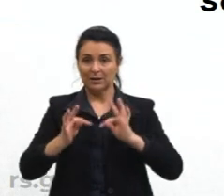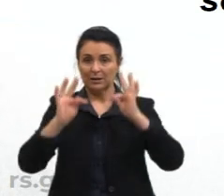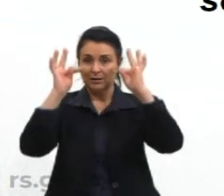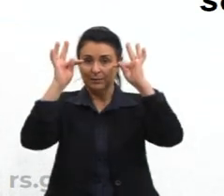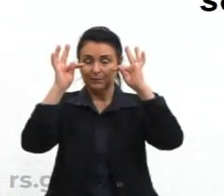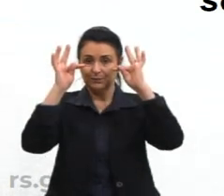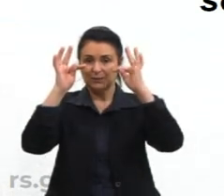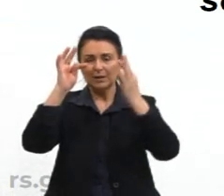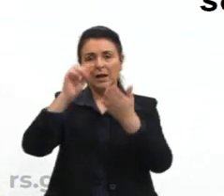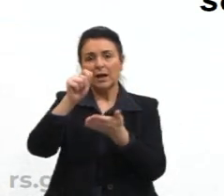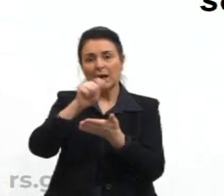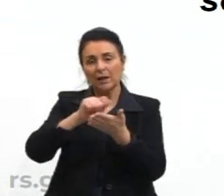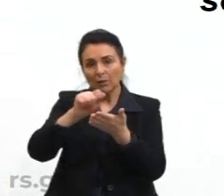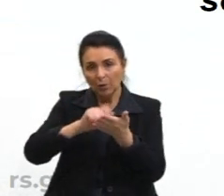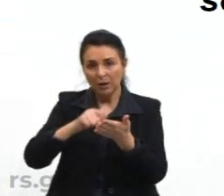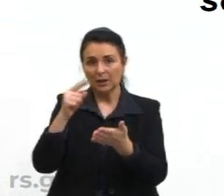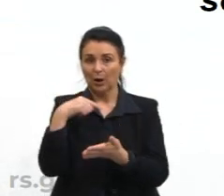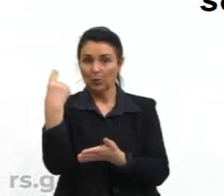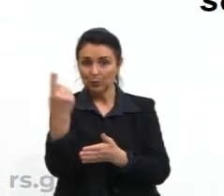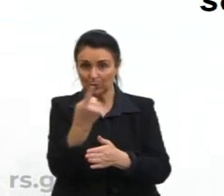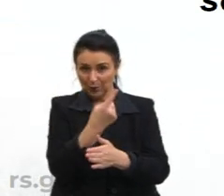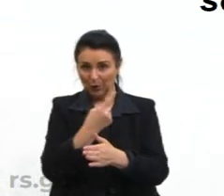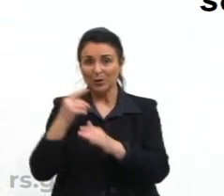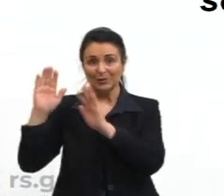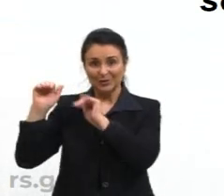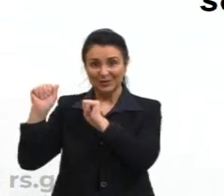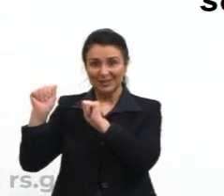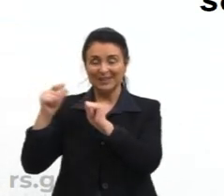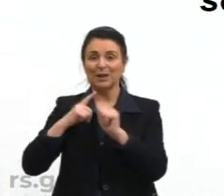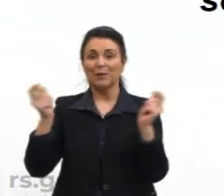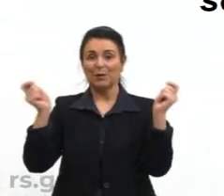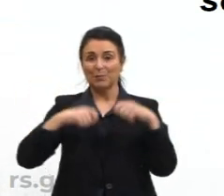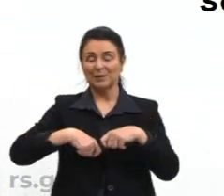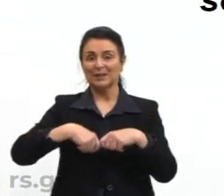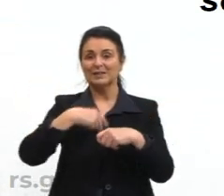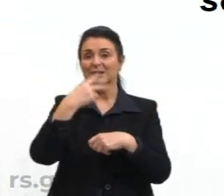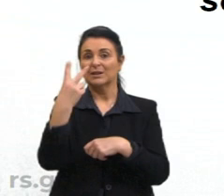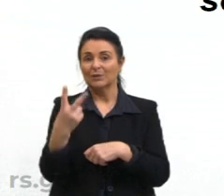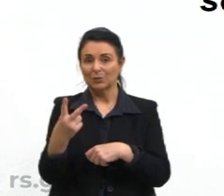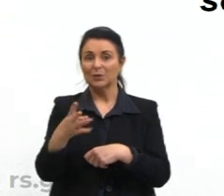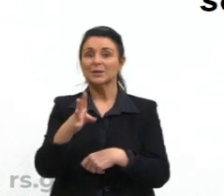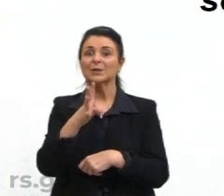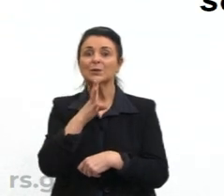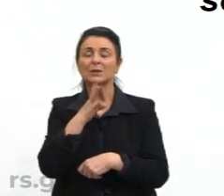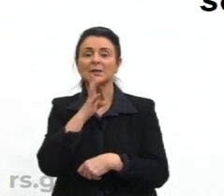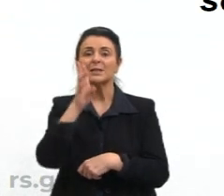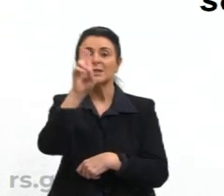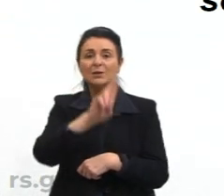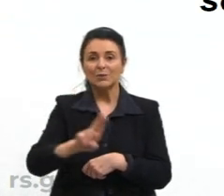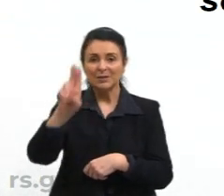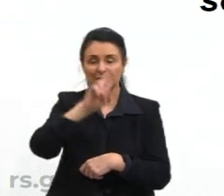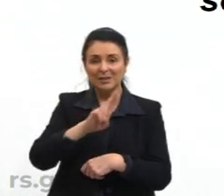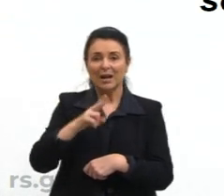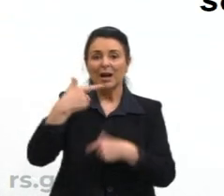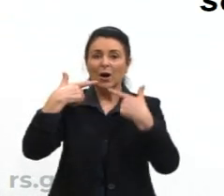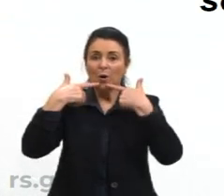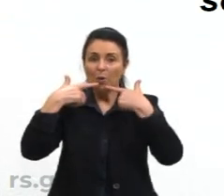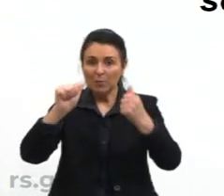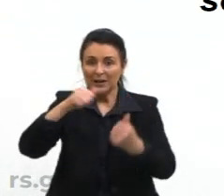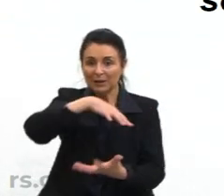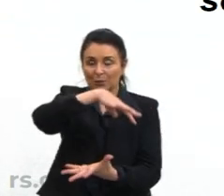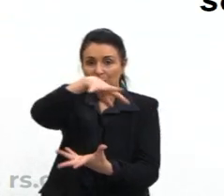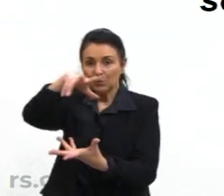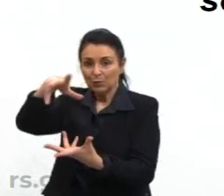o nosso componente curricular está na competência 2, que é conhecer e usar a língua estrangeira moderna como instrumento de acesso a